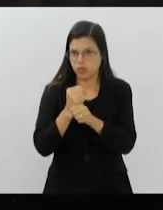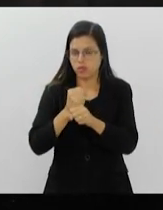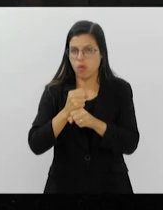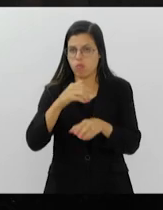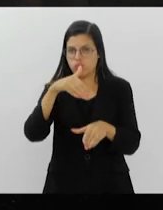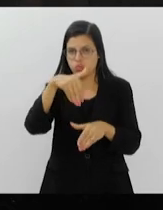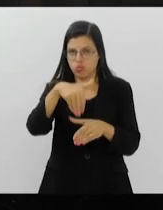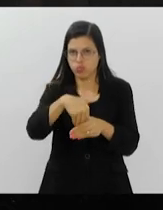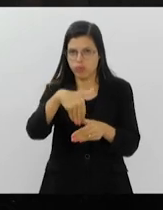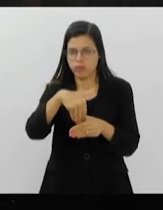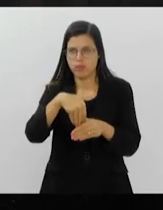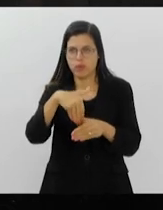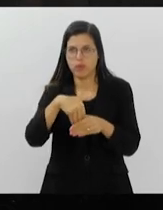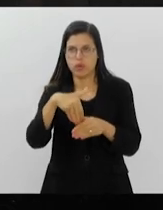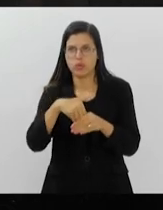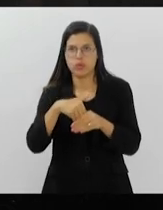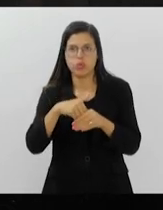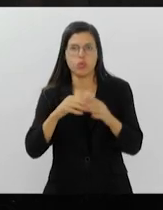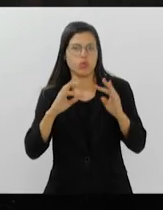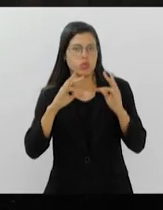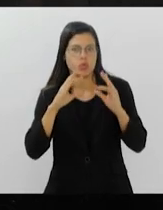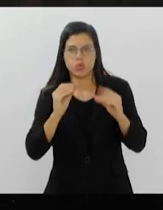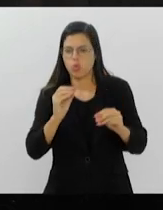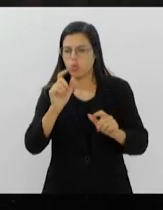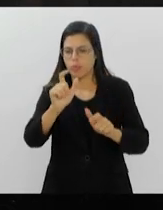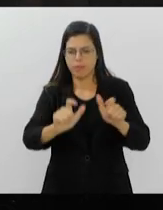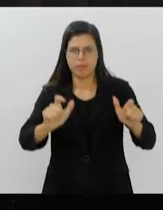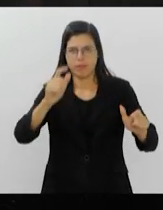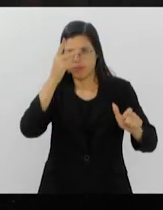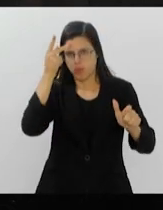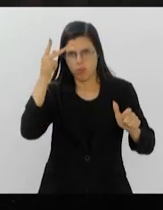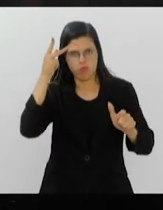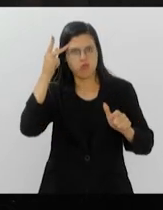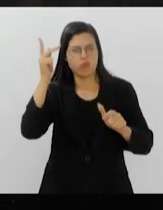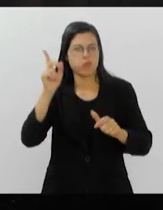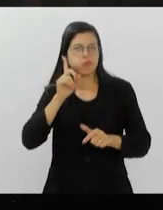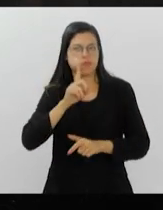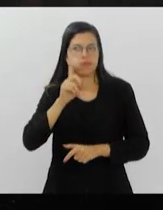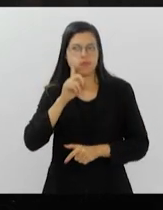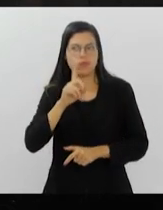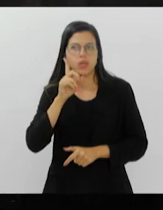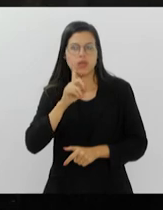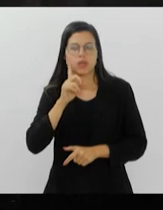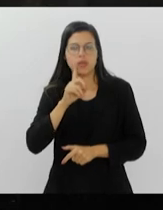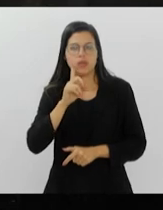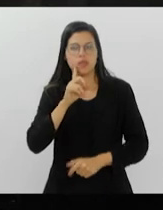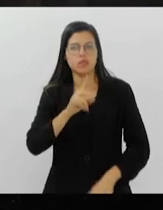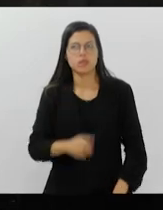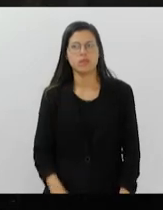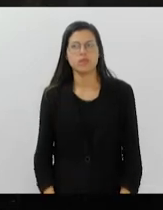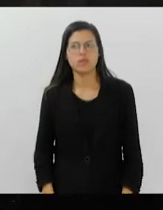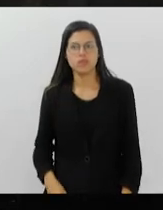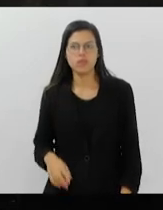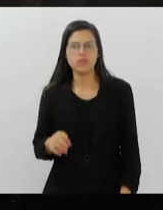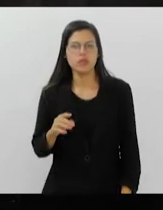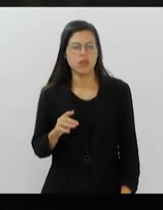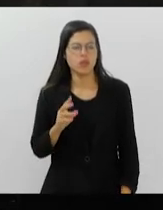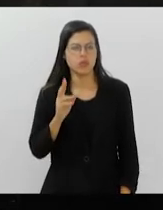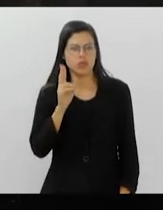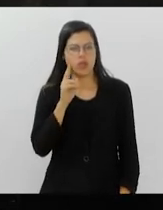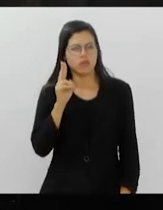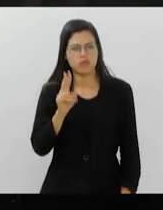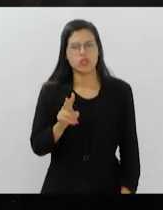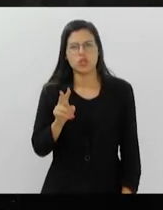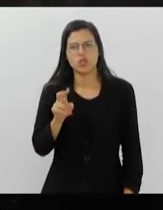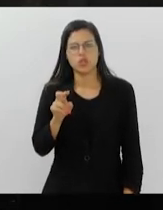de toda a nação americana e, até a última vez que eu vi, o